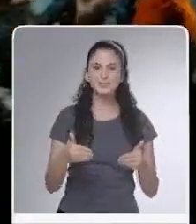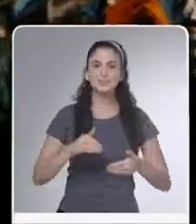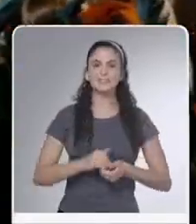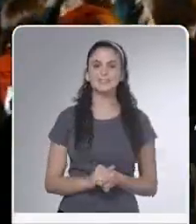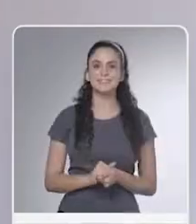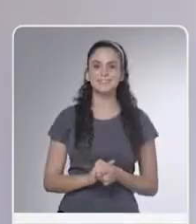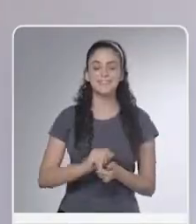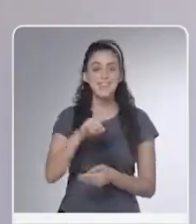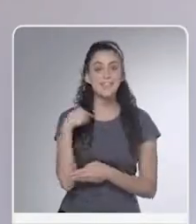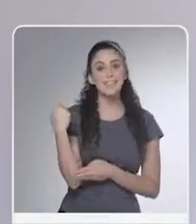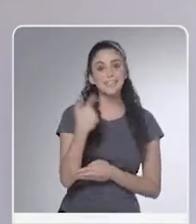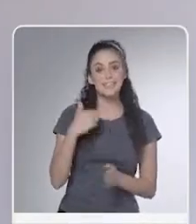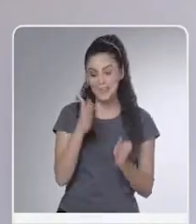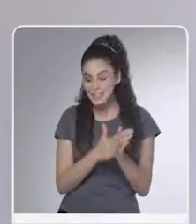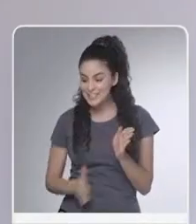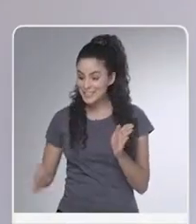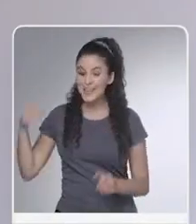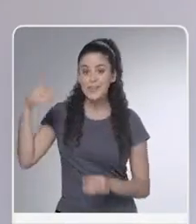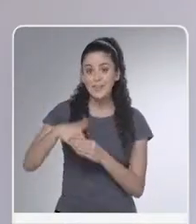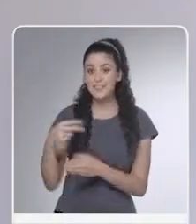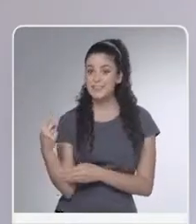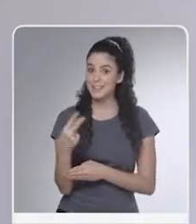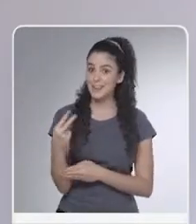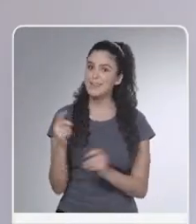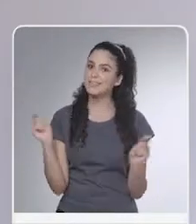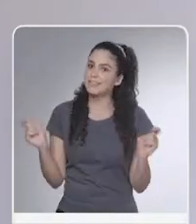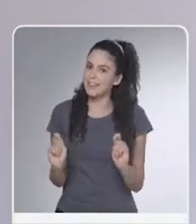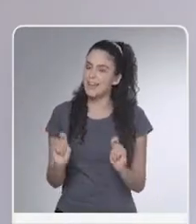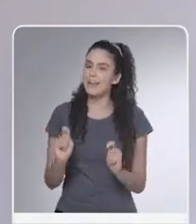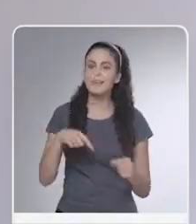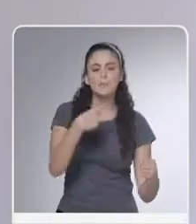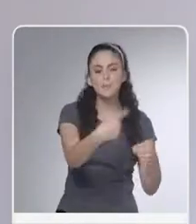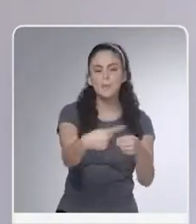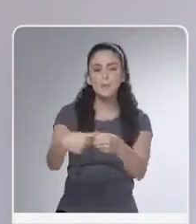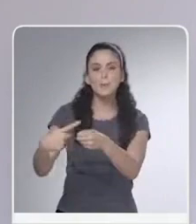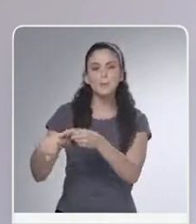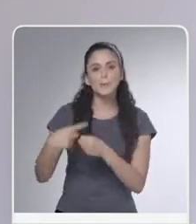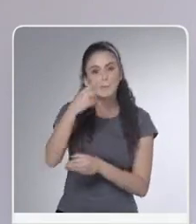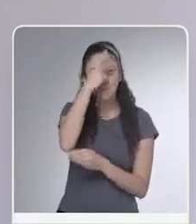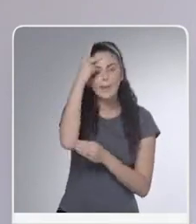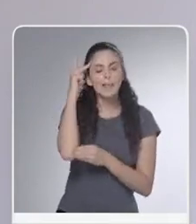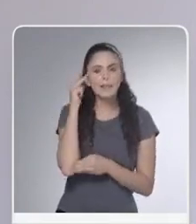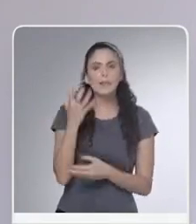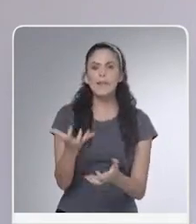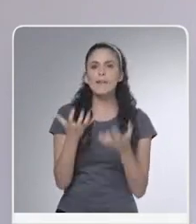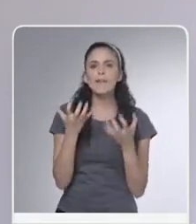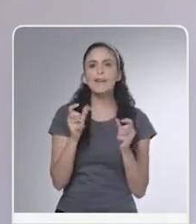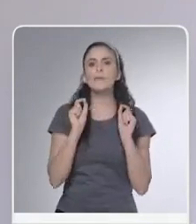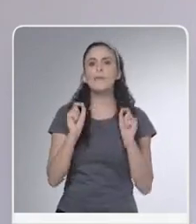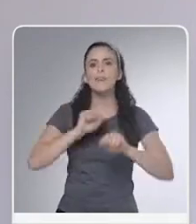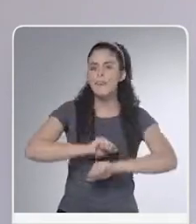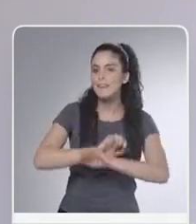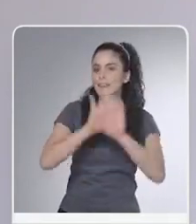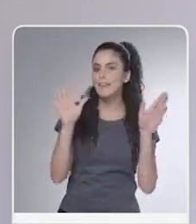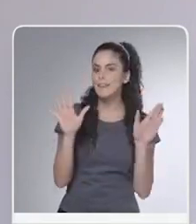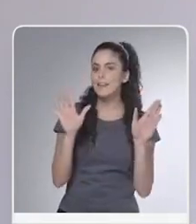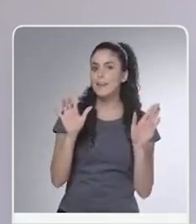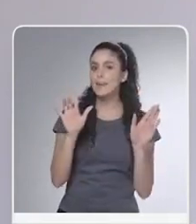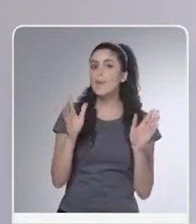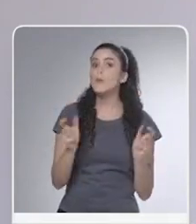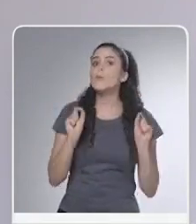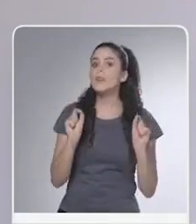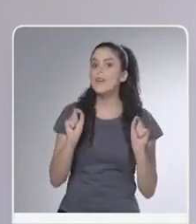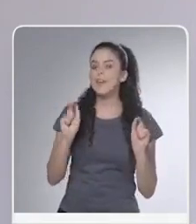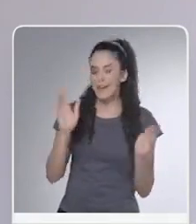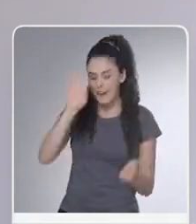as pessoas. Estamos no segundo turno. Em todos os municípios, os eleitores catarinenses deram um recado claro